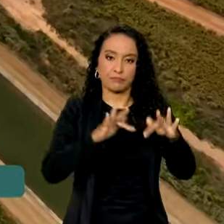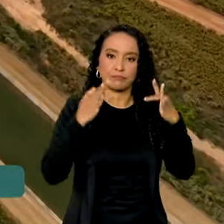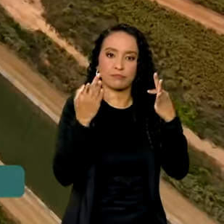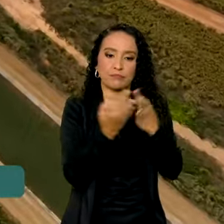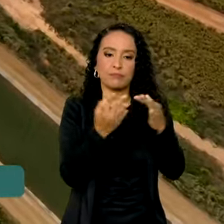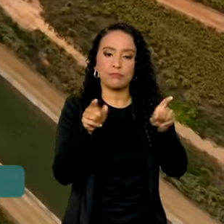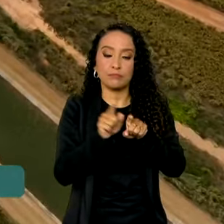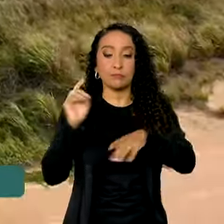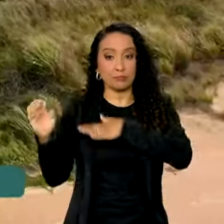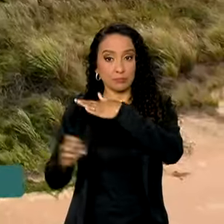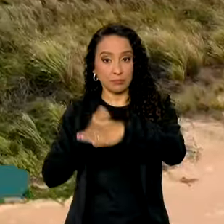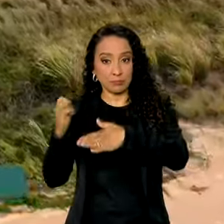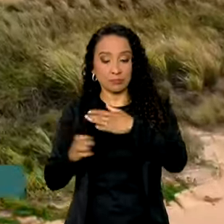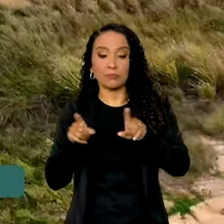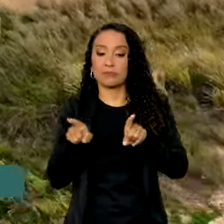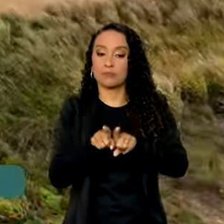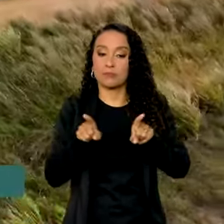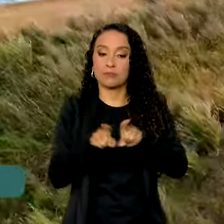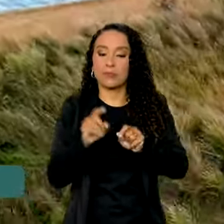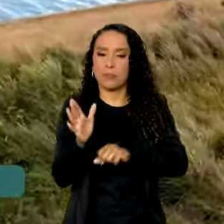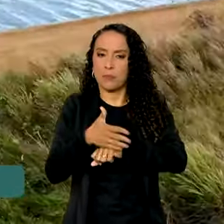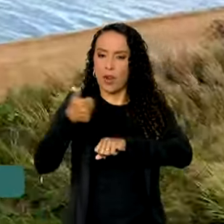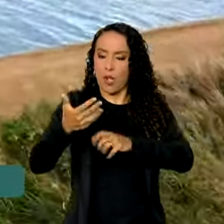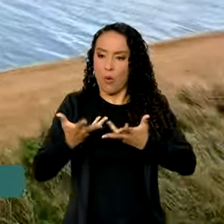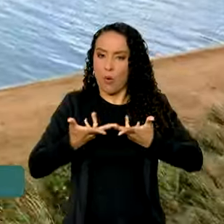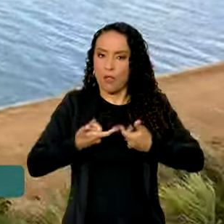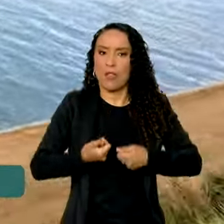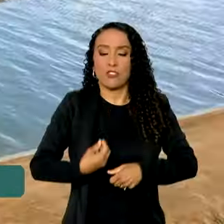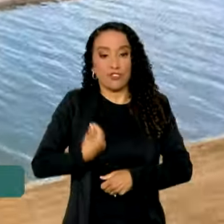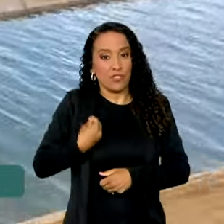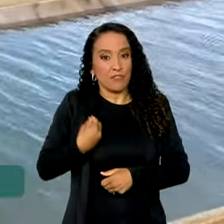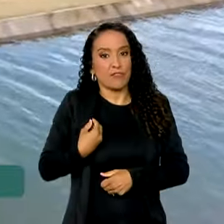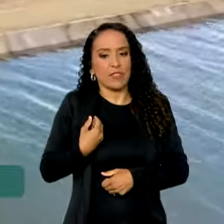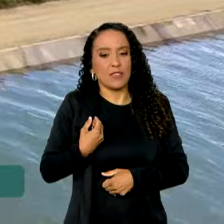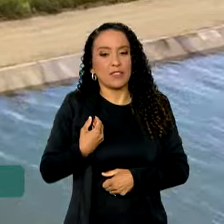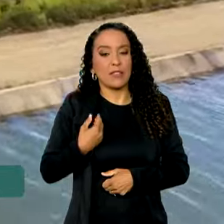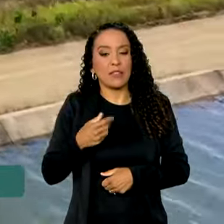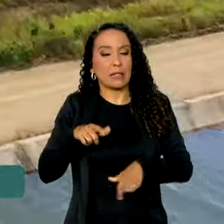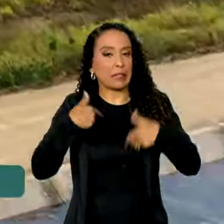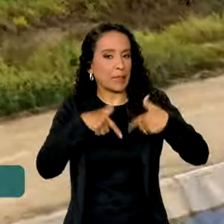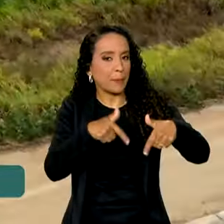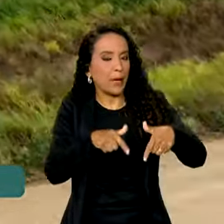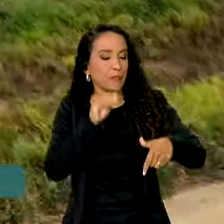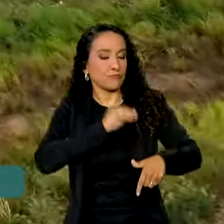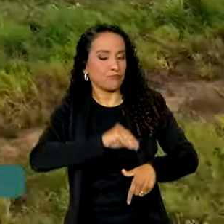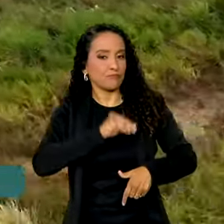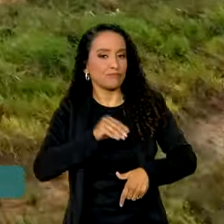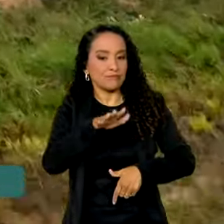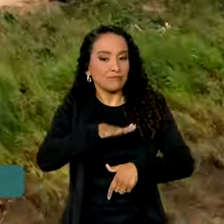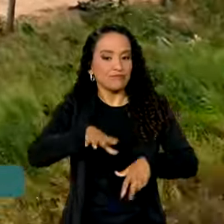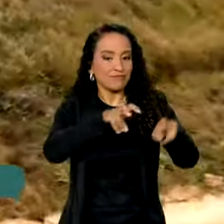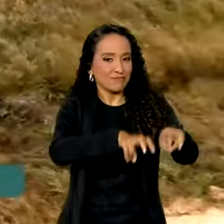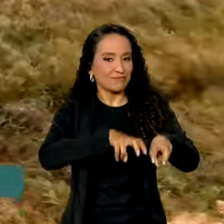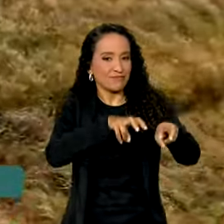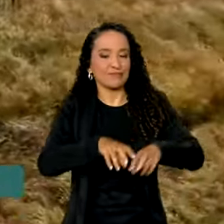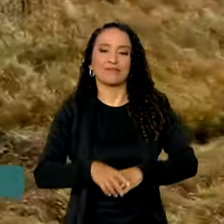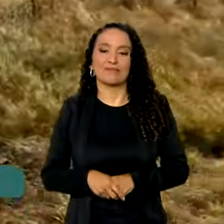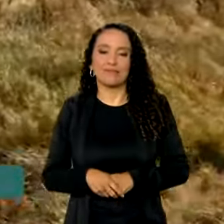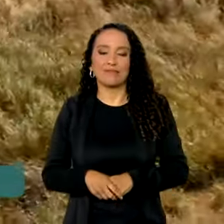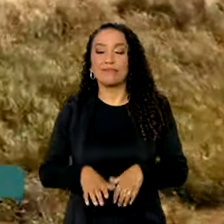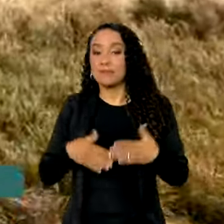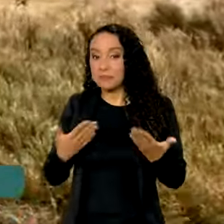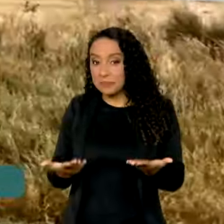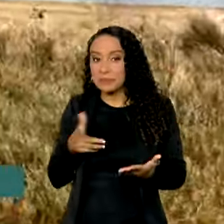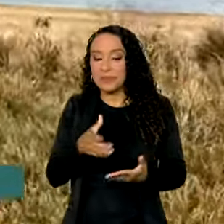e empresarial, além de melhorar a qualidade de vida, de emprego e renda na zona rural. Pelo